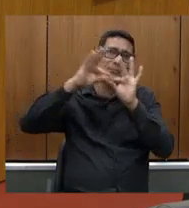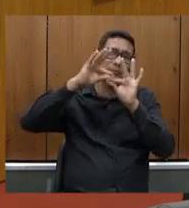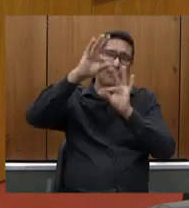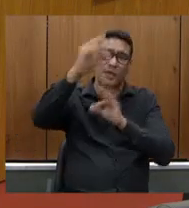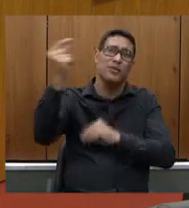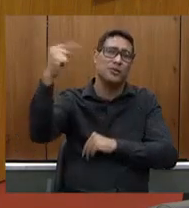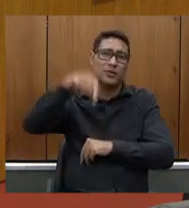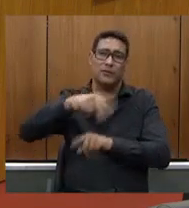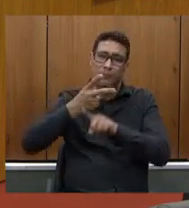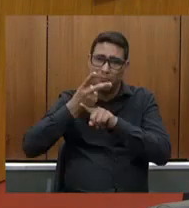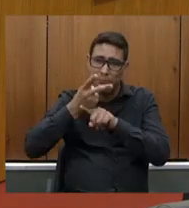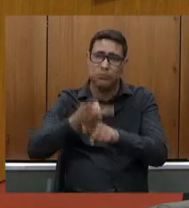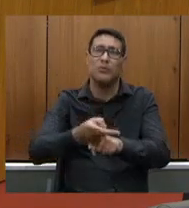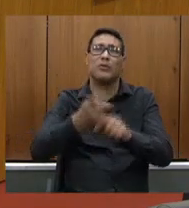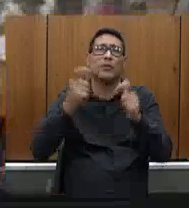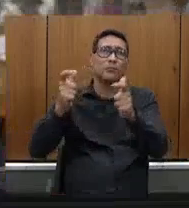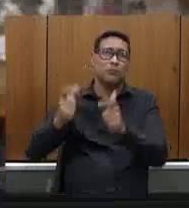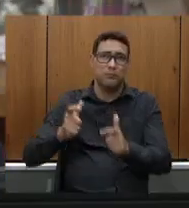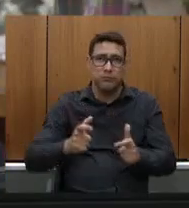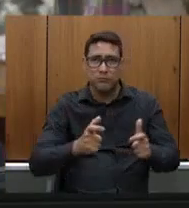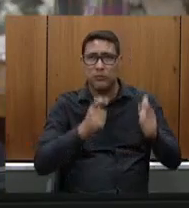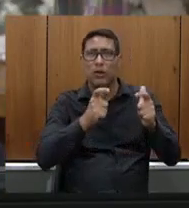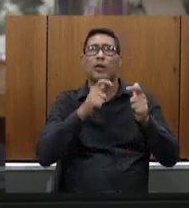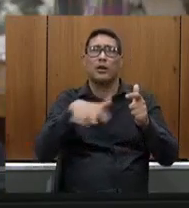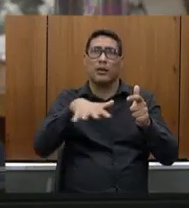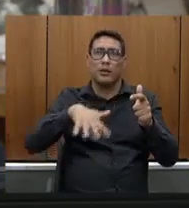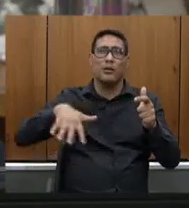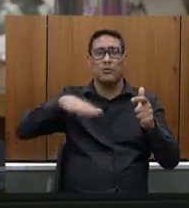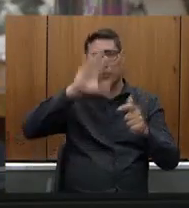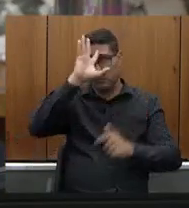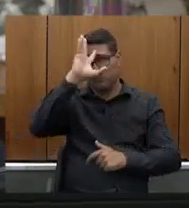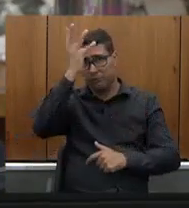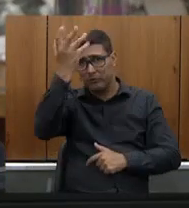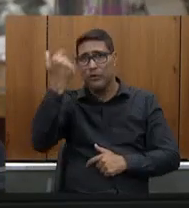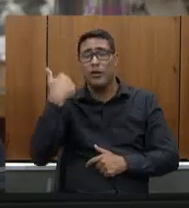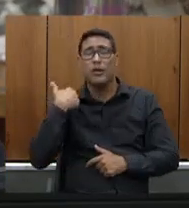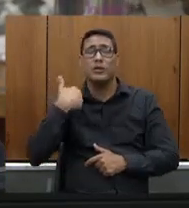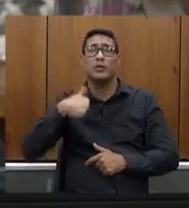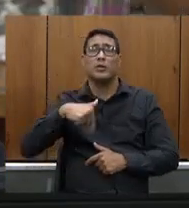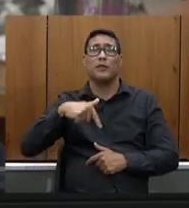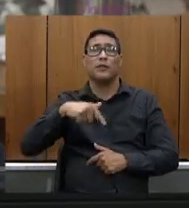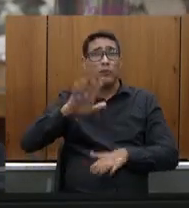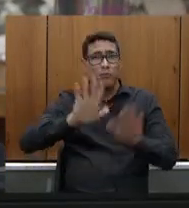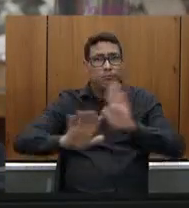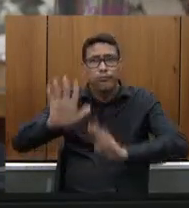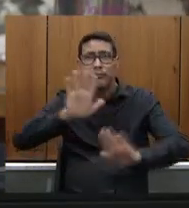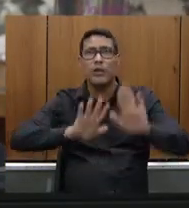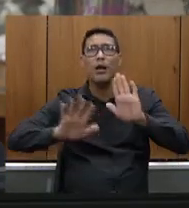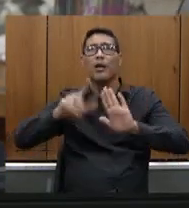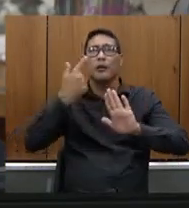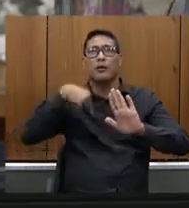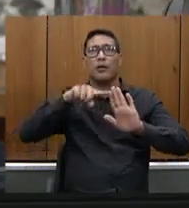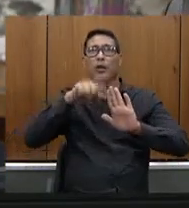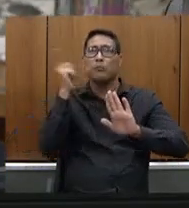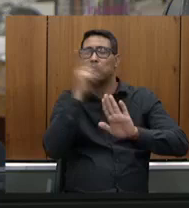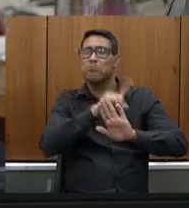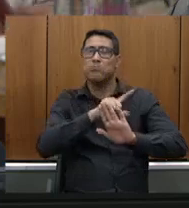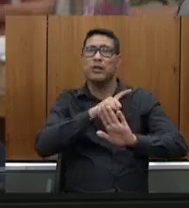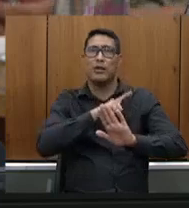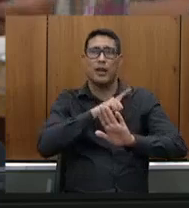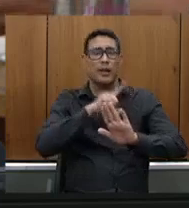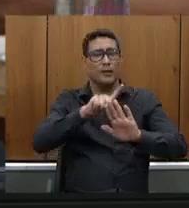que os territórios que cada região seja resolutivo na maior parte do cuidado para que a transferência seja rara